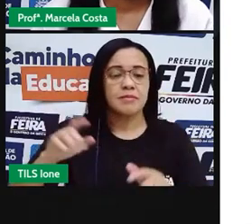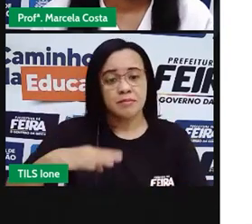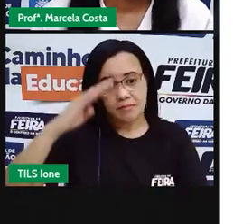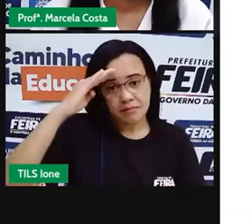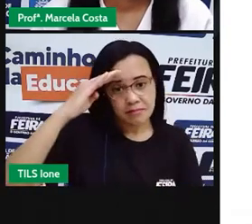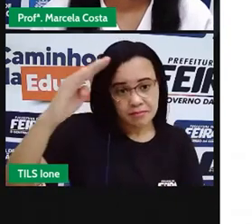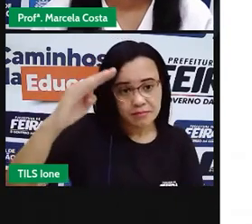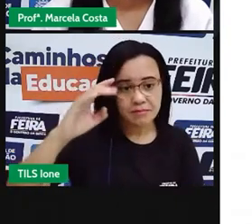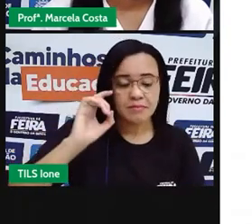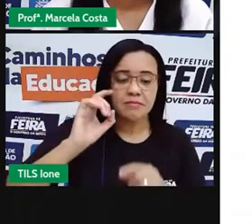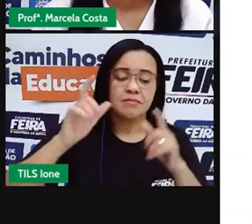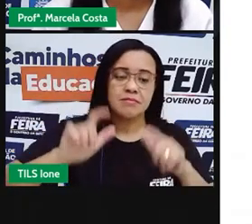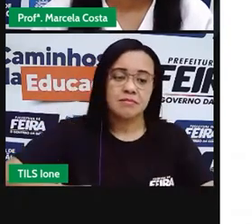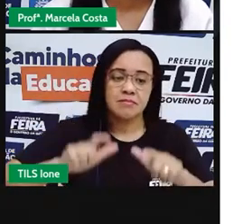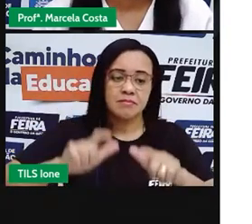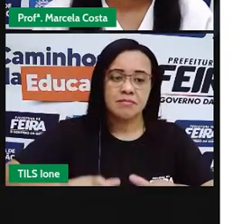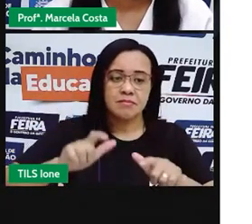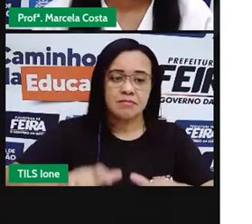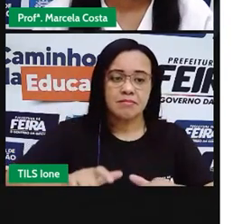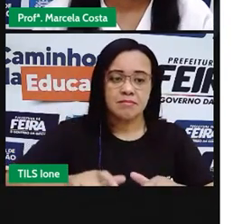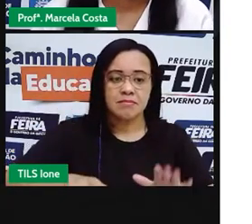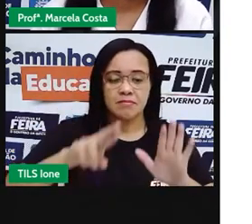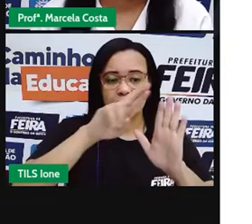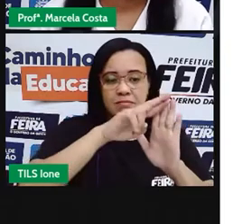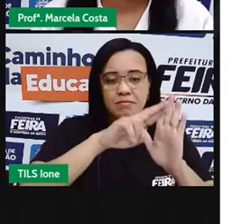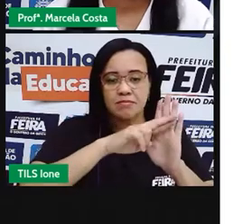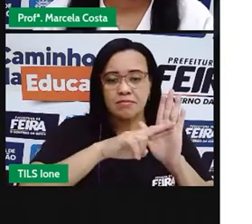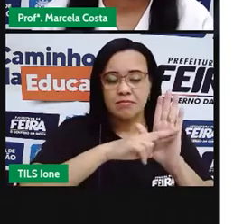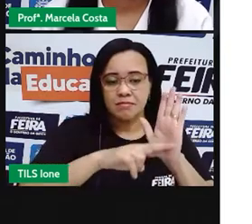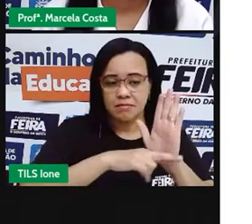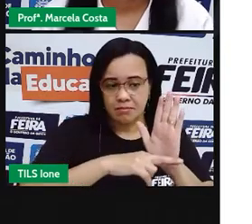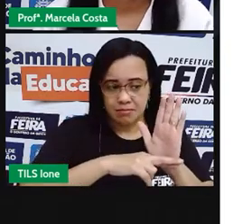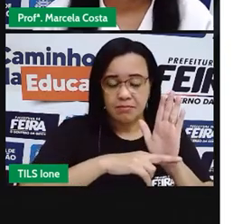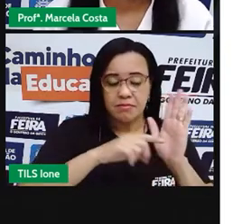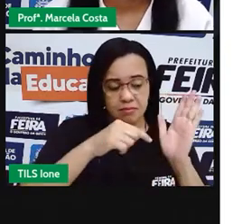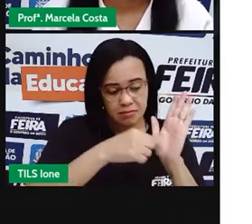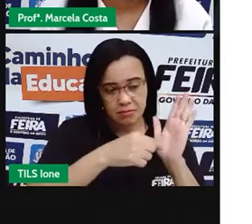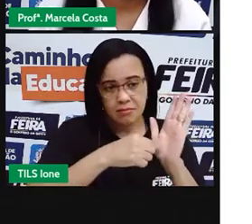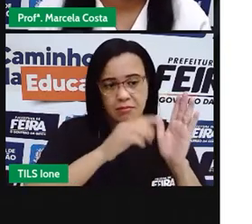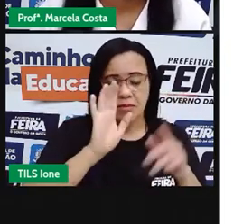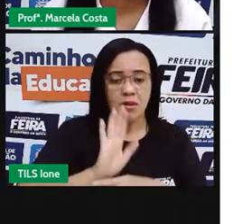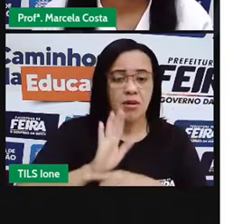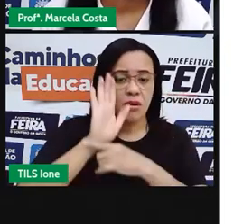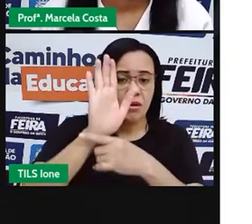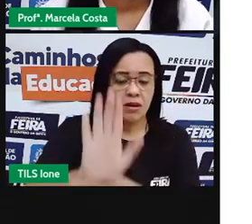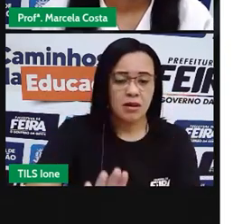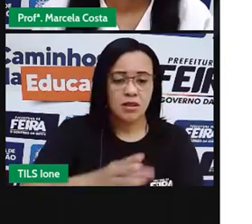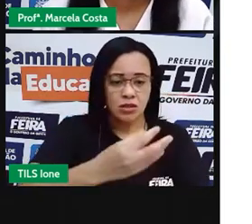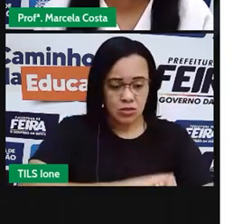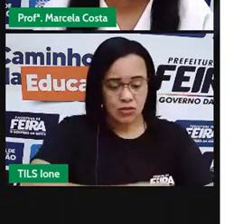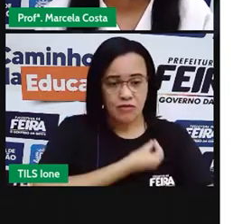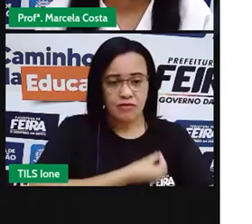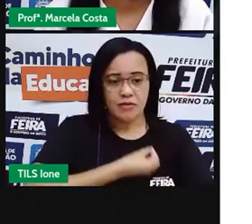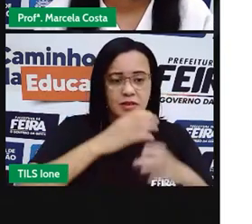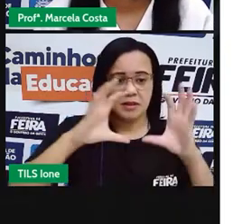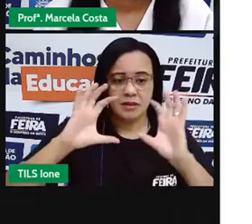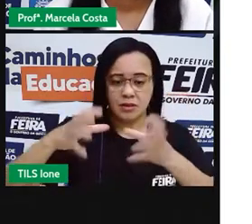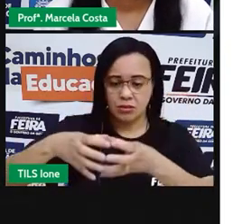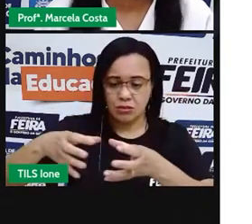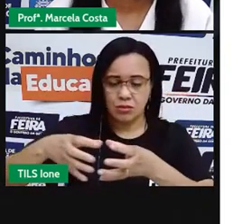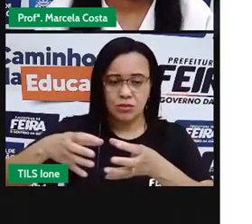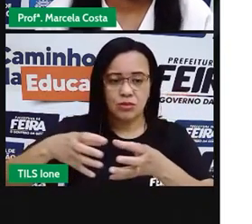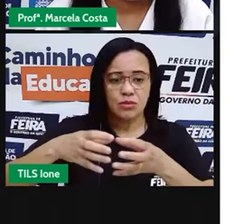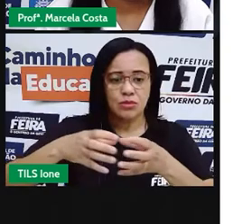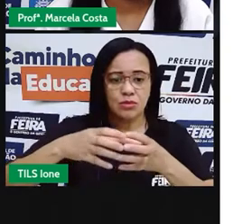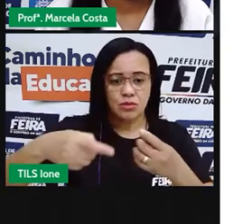principalmente clínico. As regras nos ajudam a convivir de uma maneira harmoniosa e respeitosa